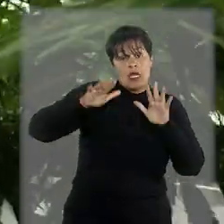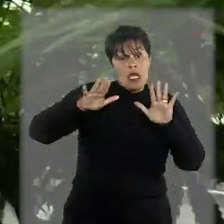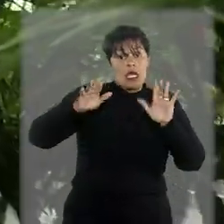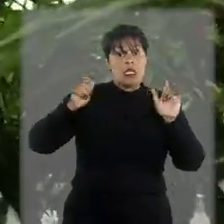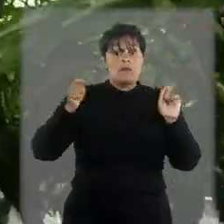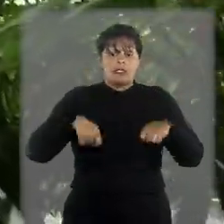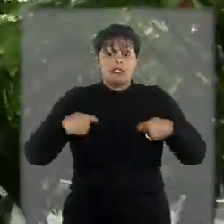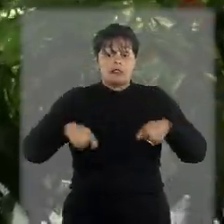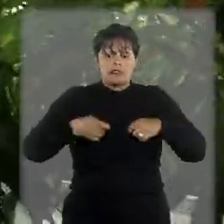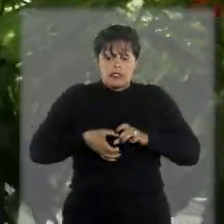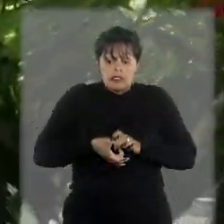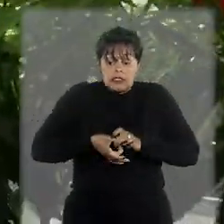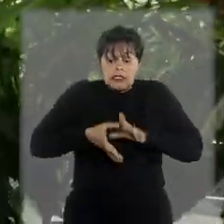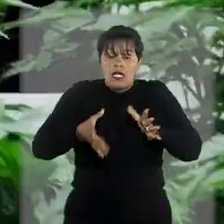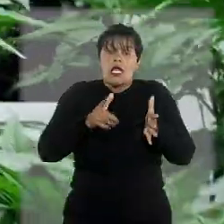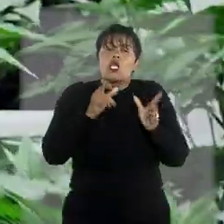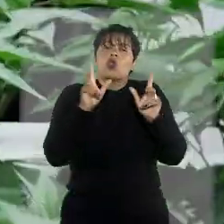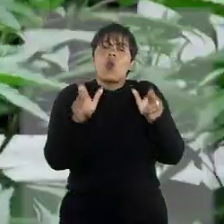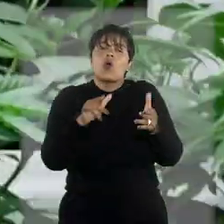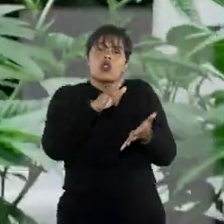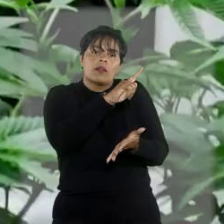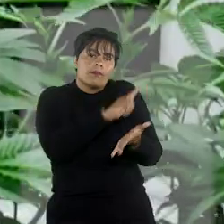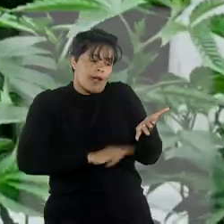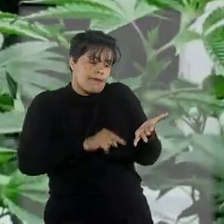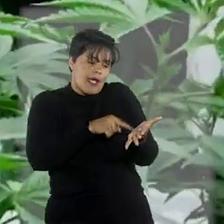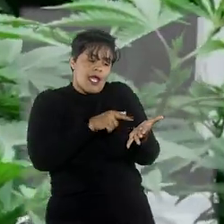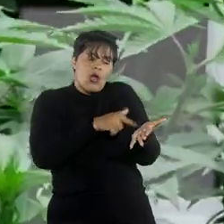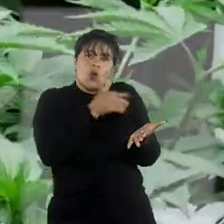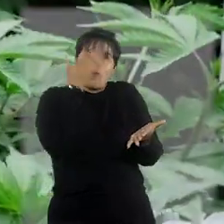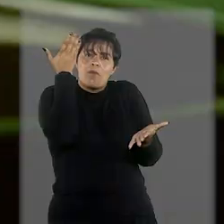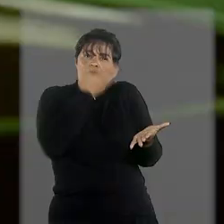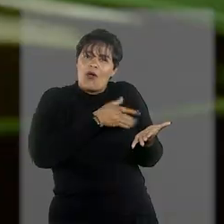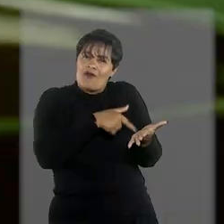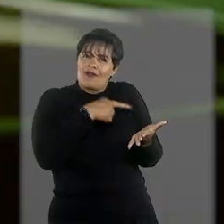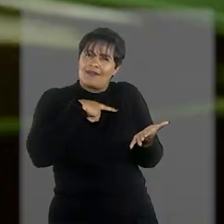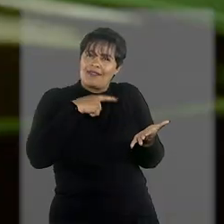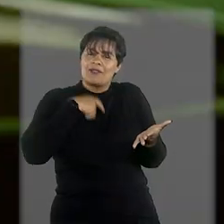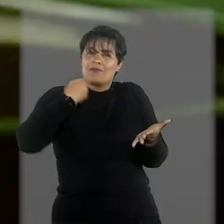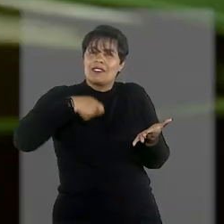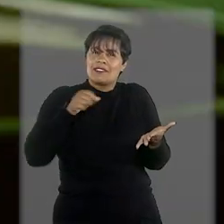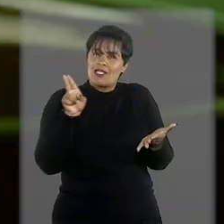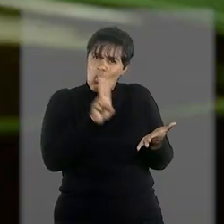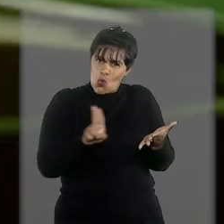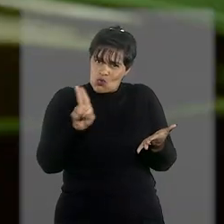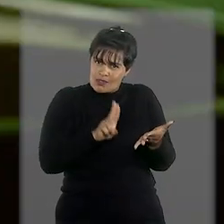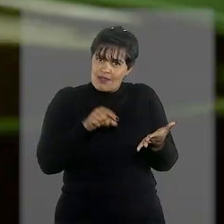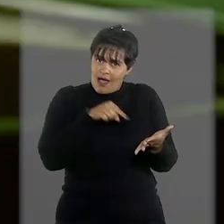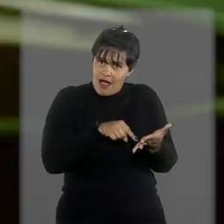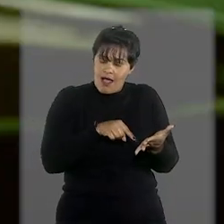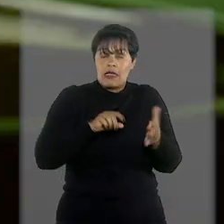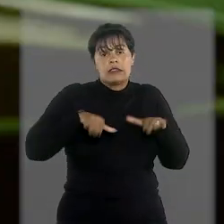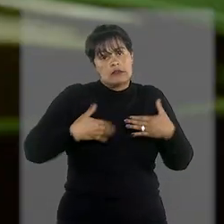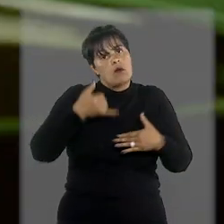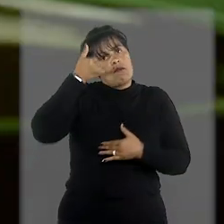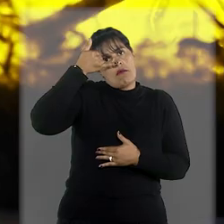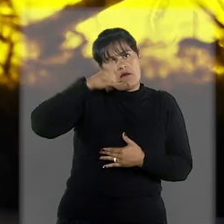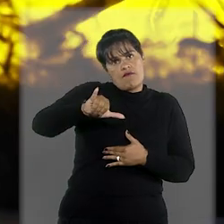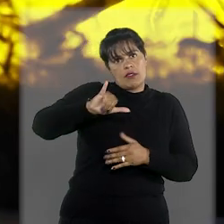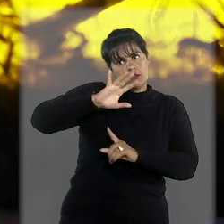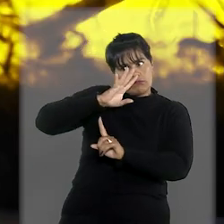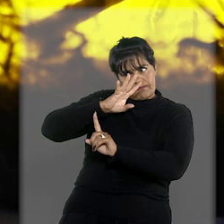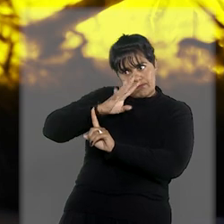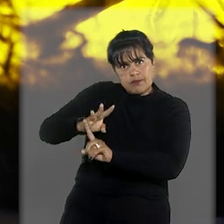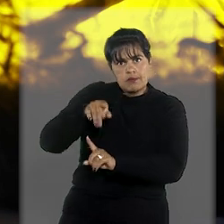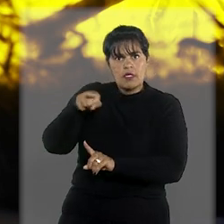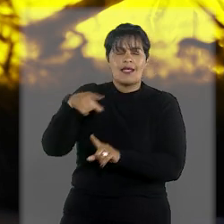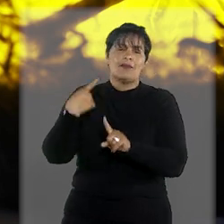salvoconduto quando comprovada a necessidade médica do tratamento, evitando incriminar pessoas que estão em busca do seu